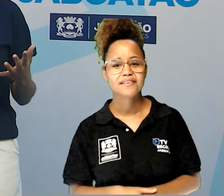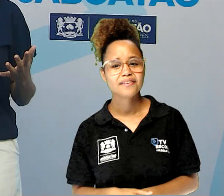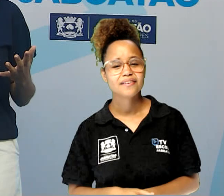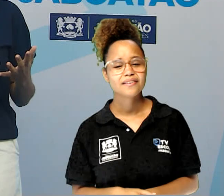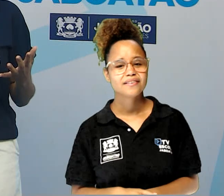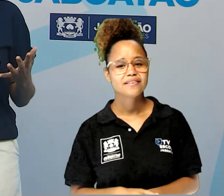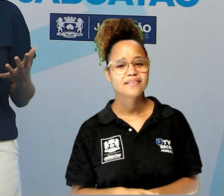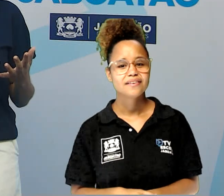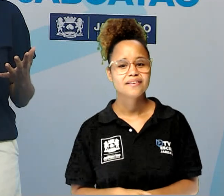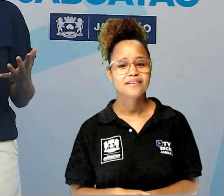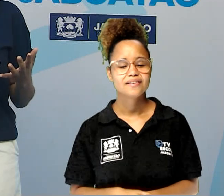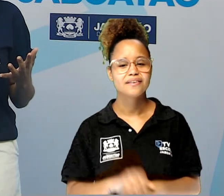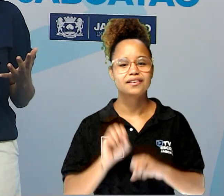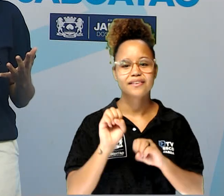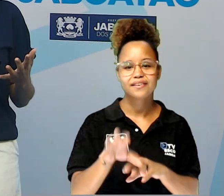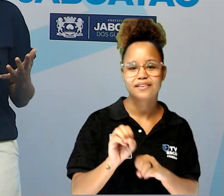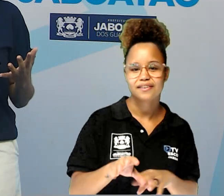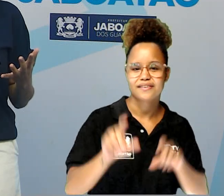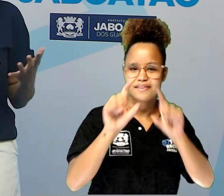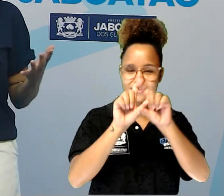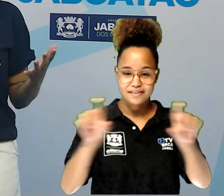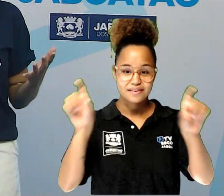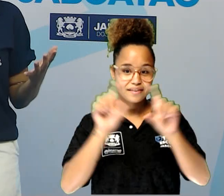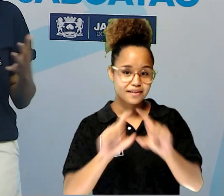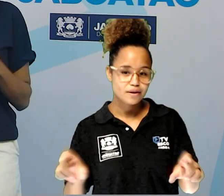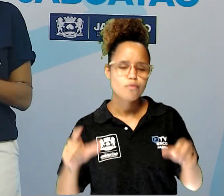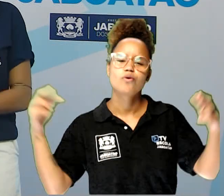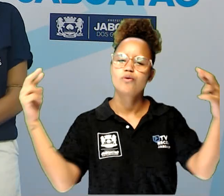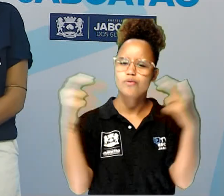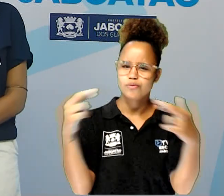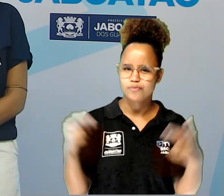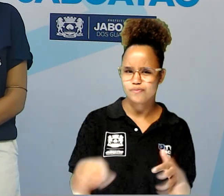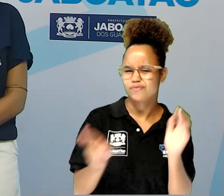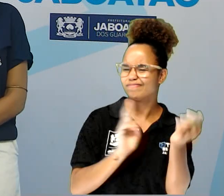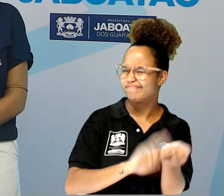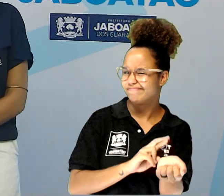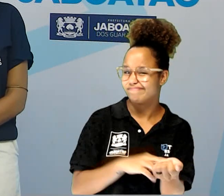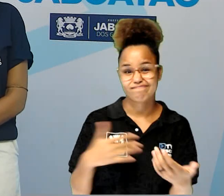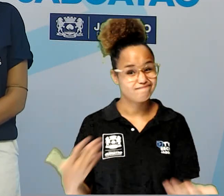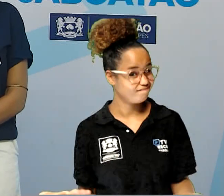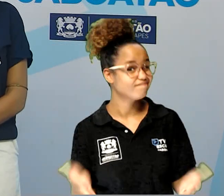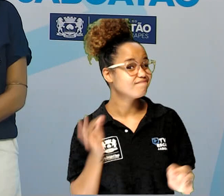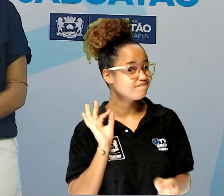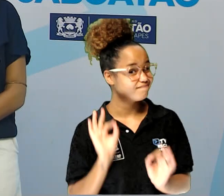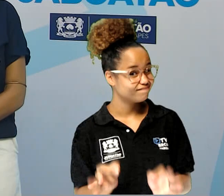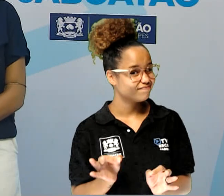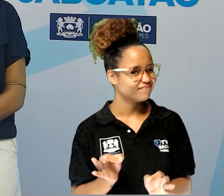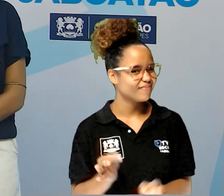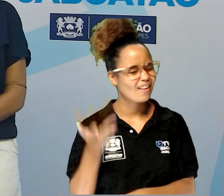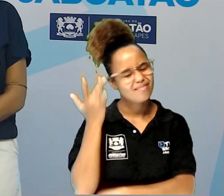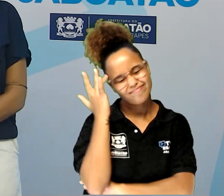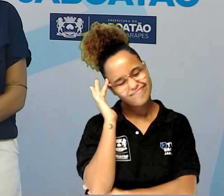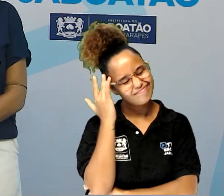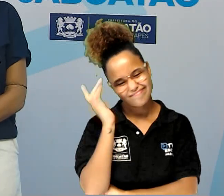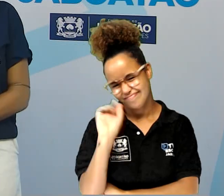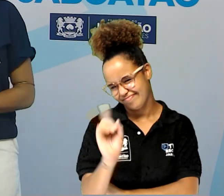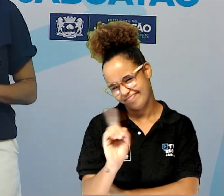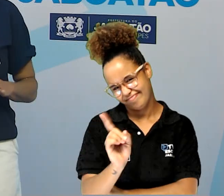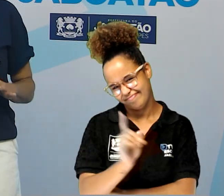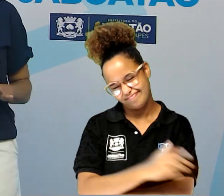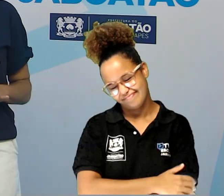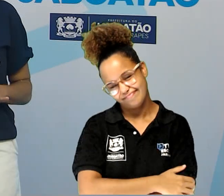ensinar a métrica pra poder rimar. Será que deu certo? Eu acho que não, né?